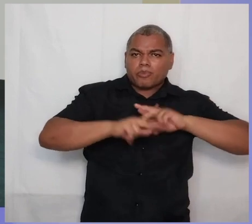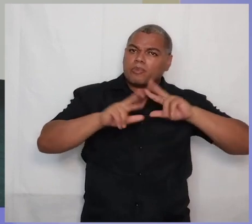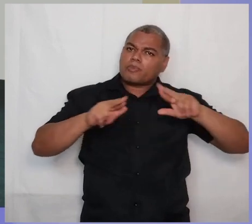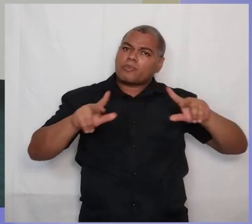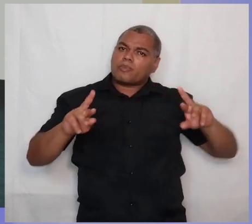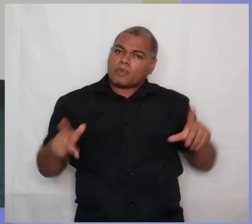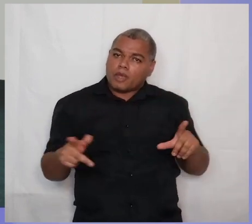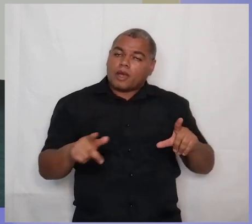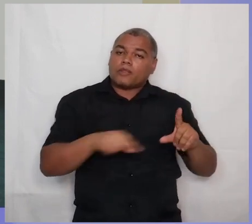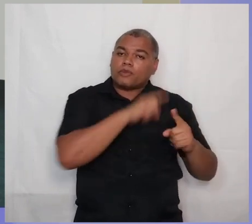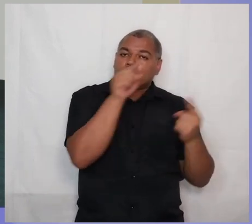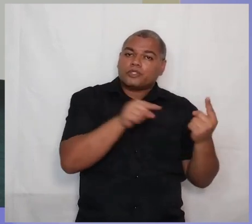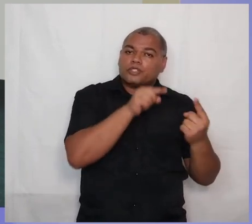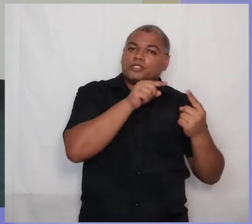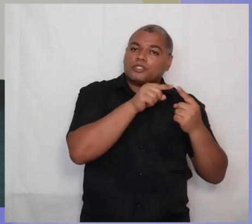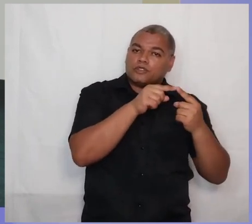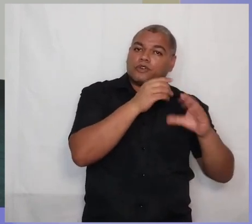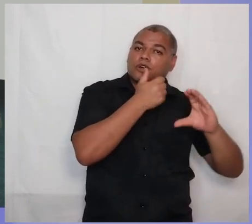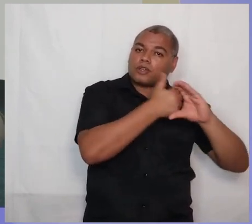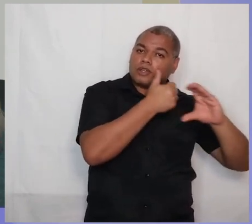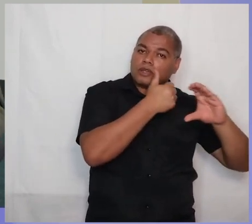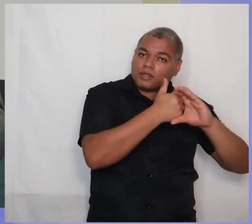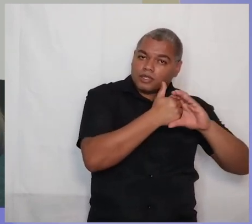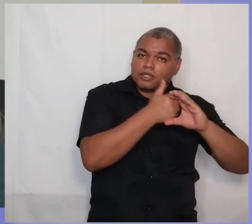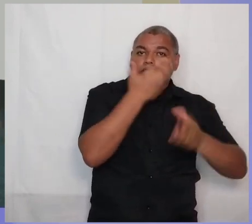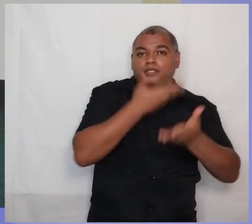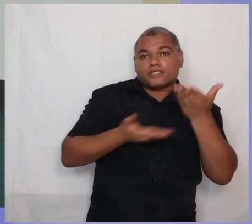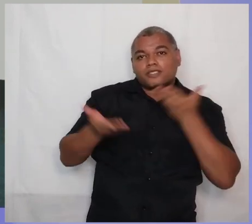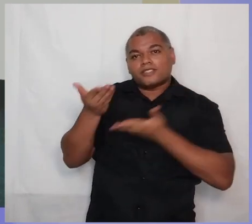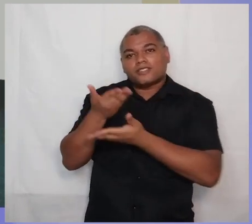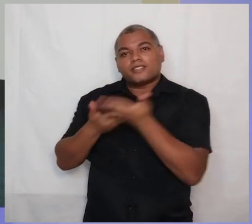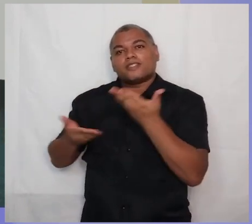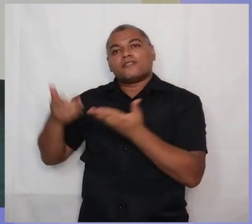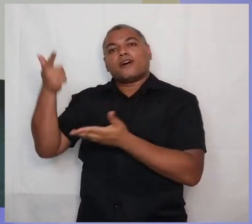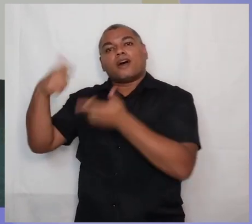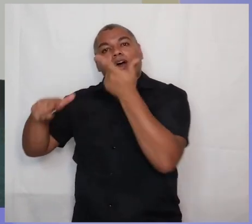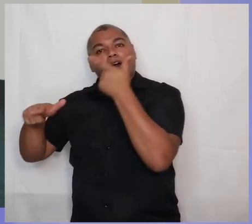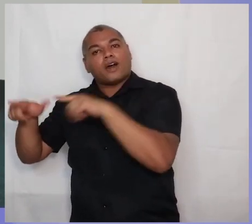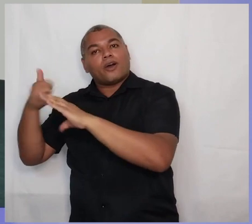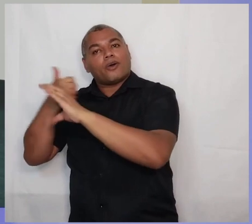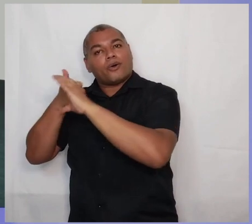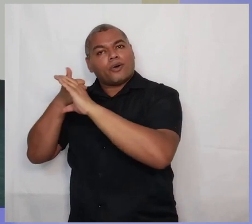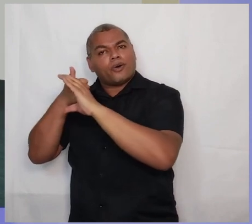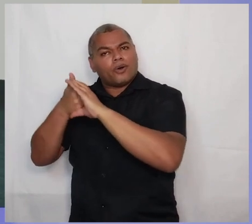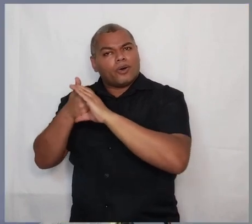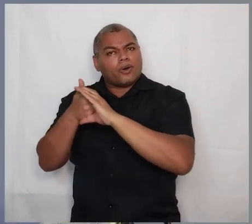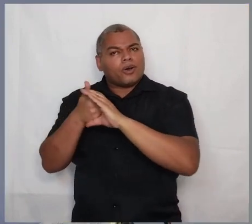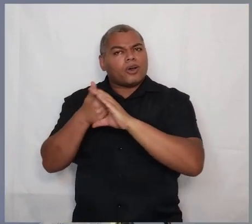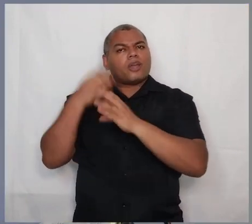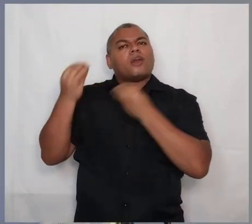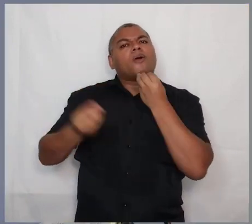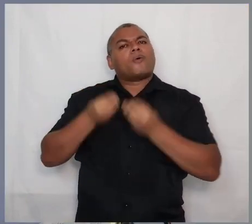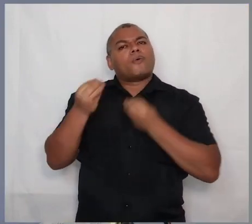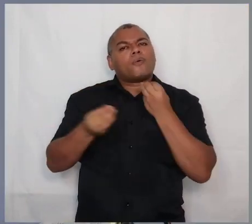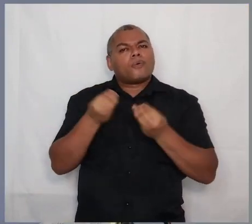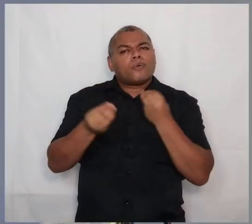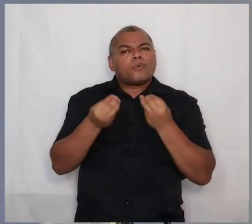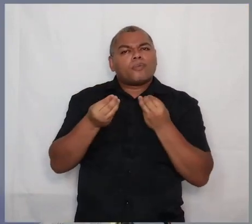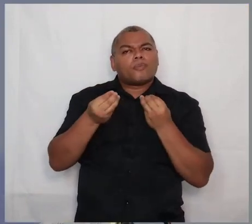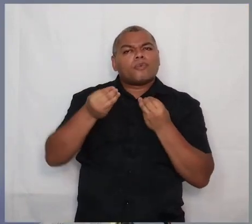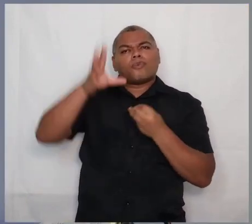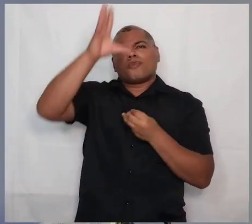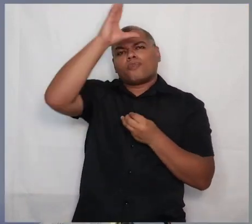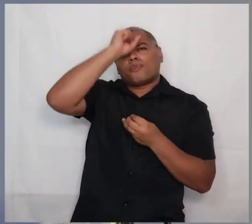outros crentes. No entanto, como é que nós vamos aprender a utilizar esses dons? É aí, então, que o texto